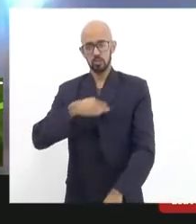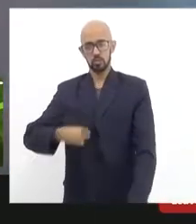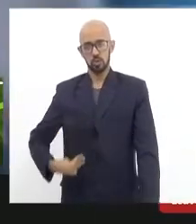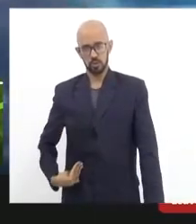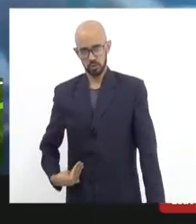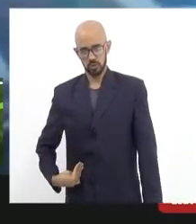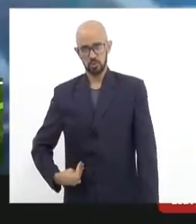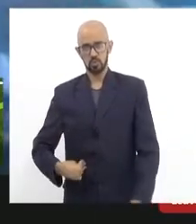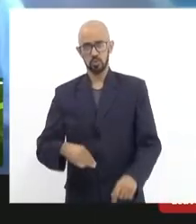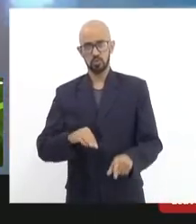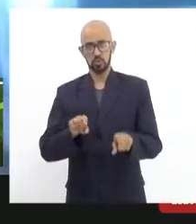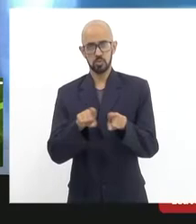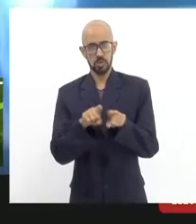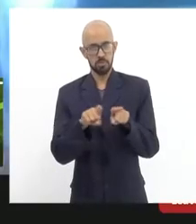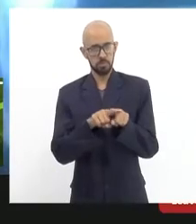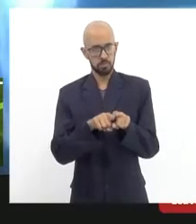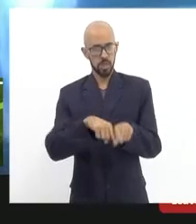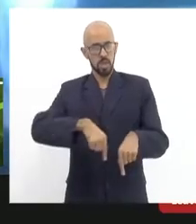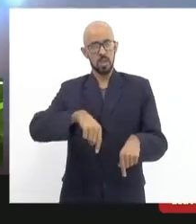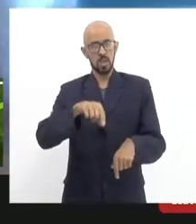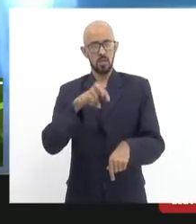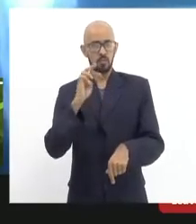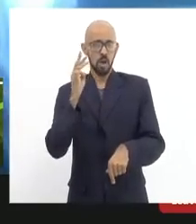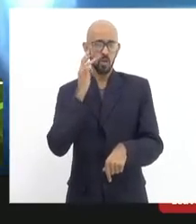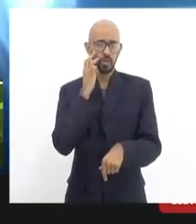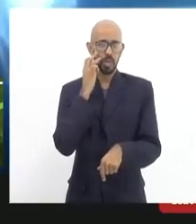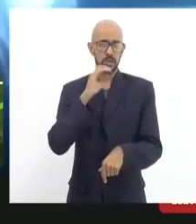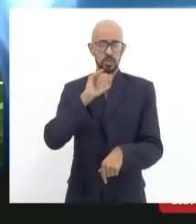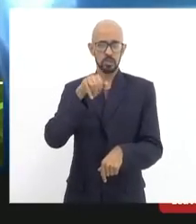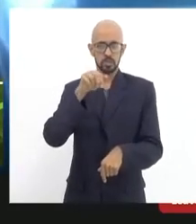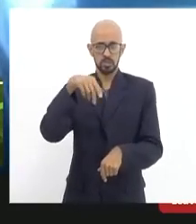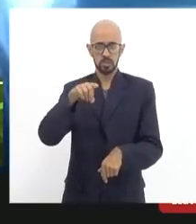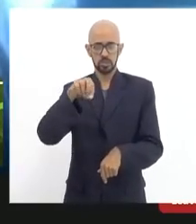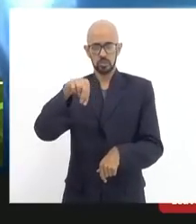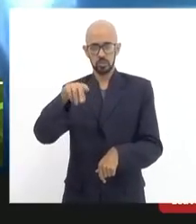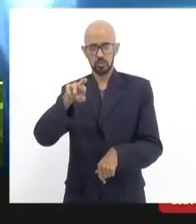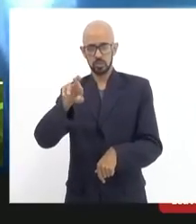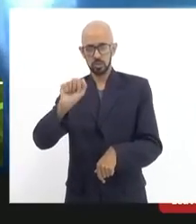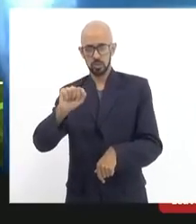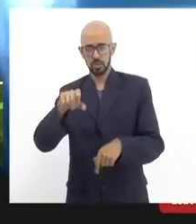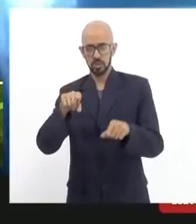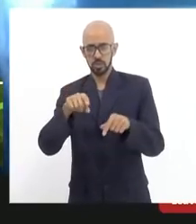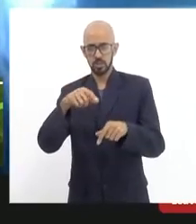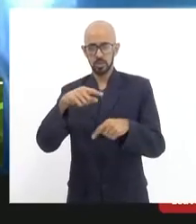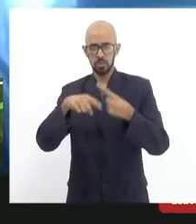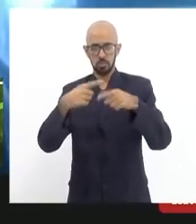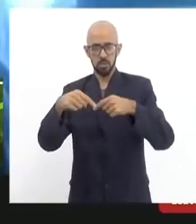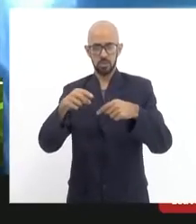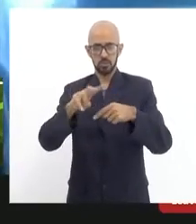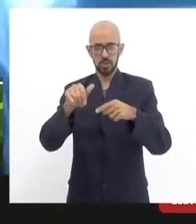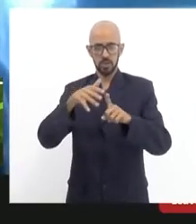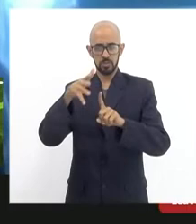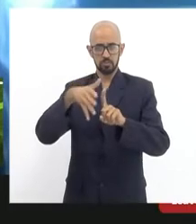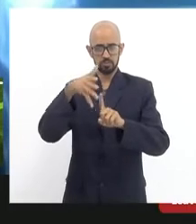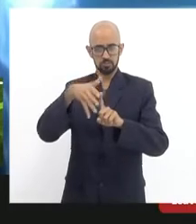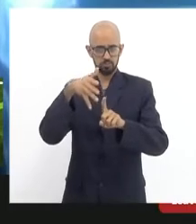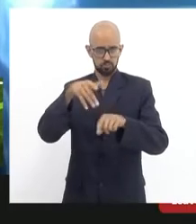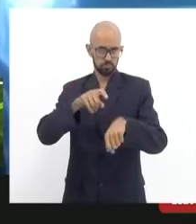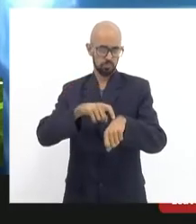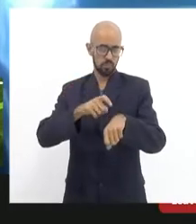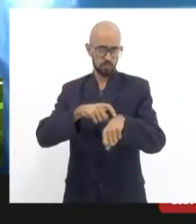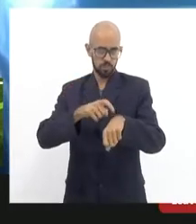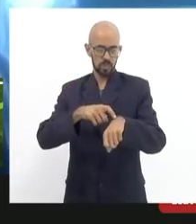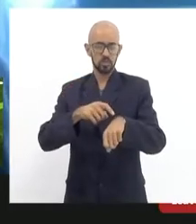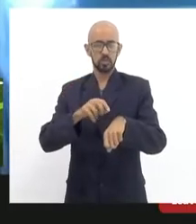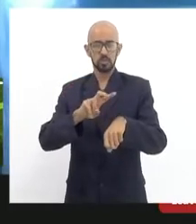lembrando para o Valdeque, para a Jandira, que logo em seguida tem um momento aqui para os parlamentares, que a gente vai alternar